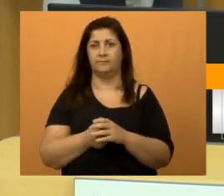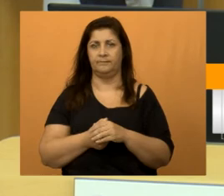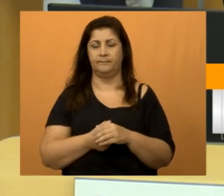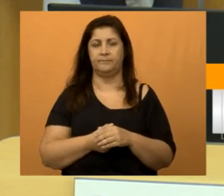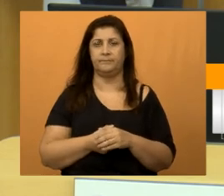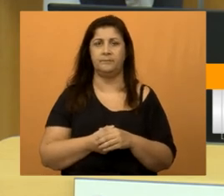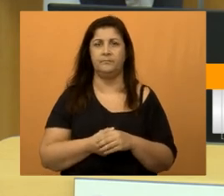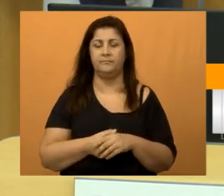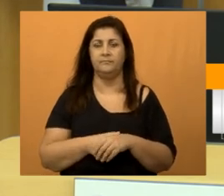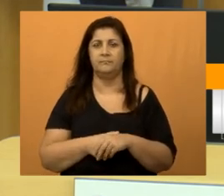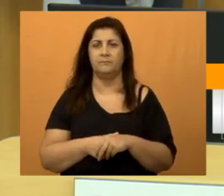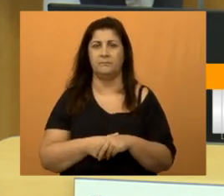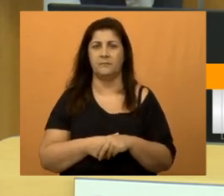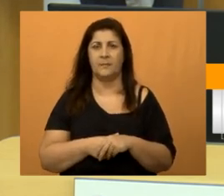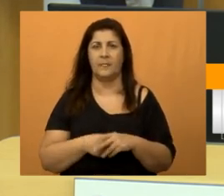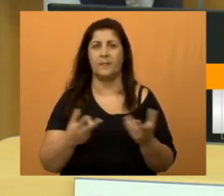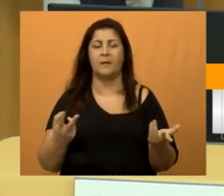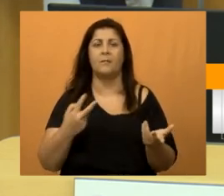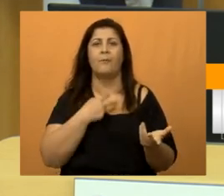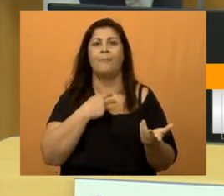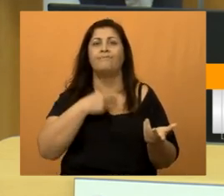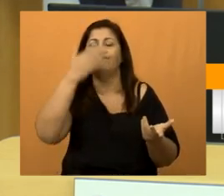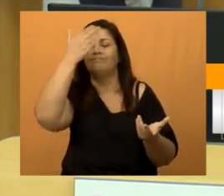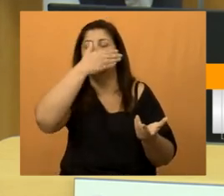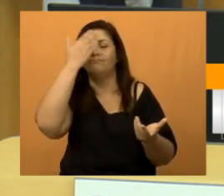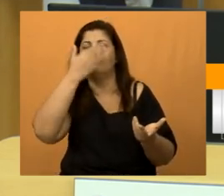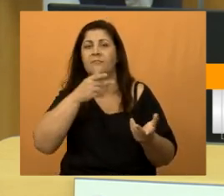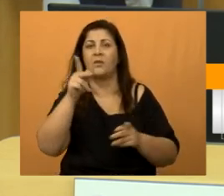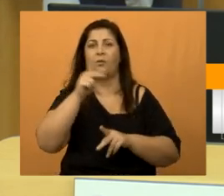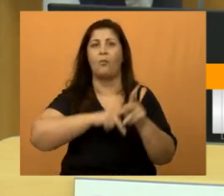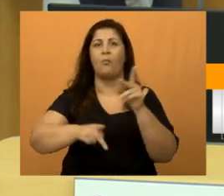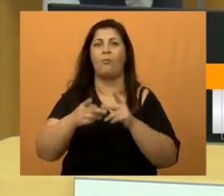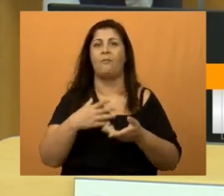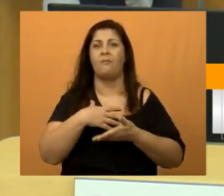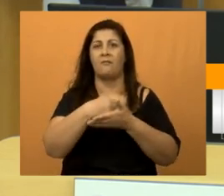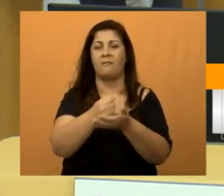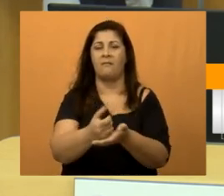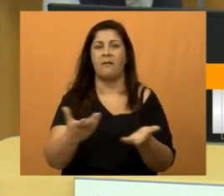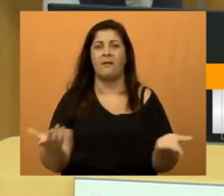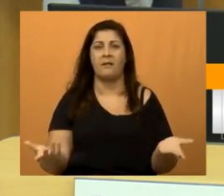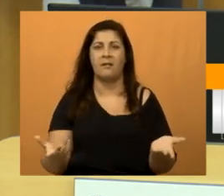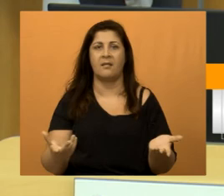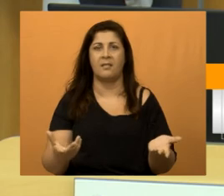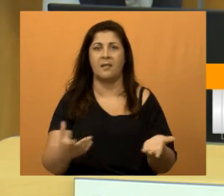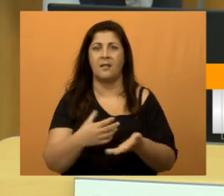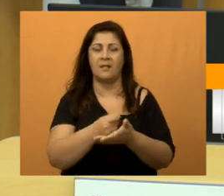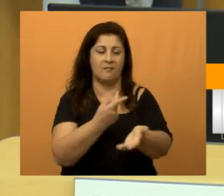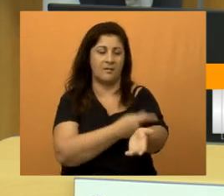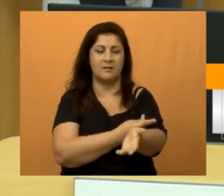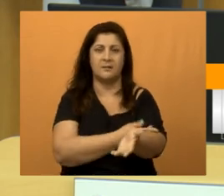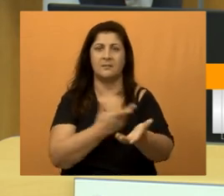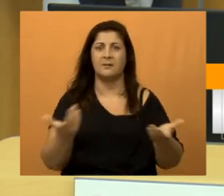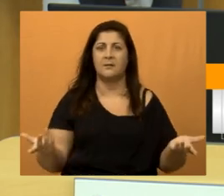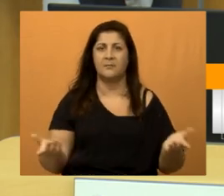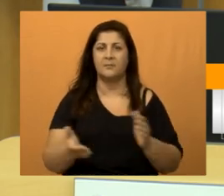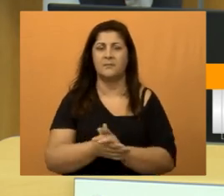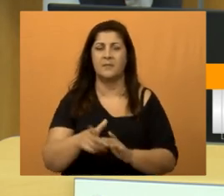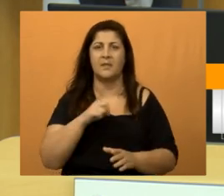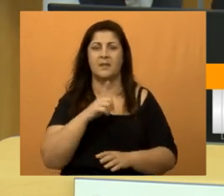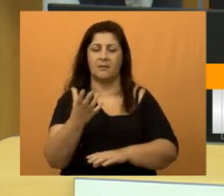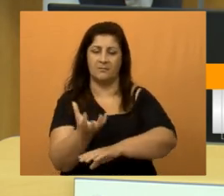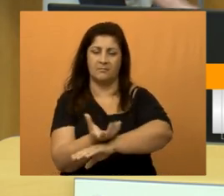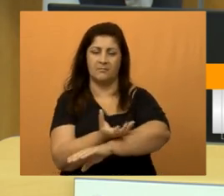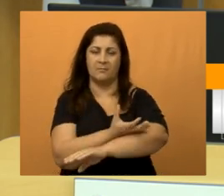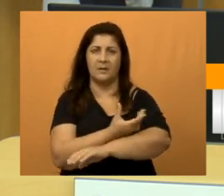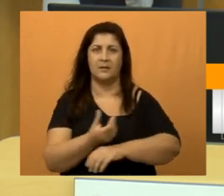para ver aonde que o povo vai levar os exames no laboratório ou Matagal